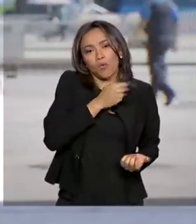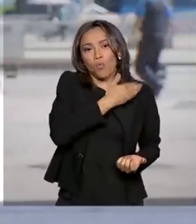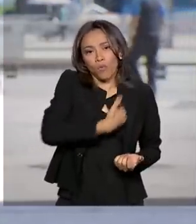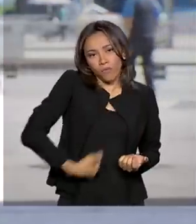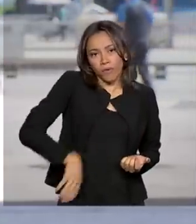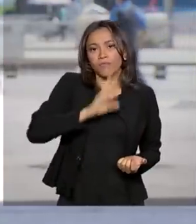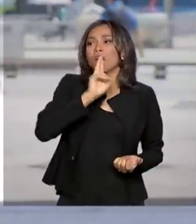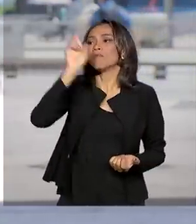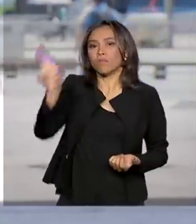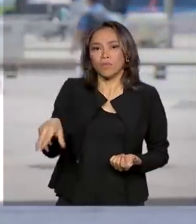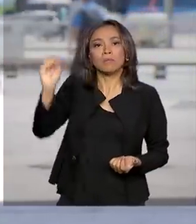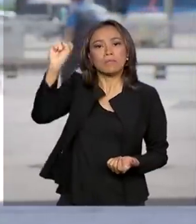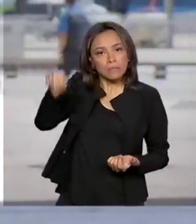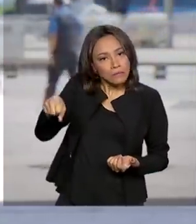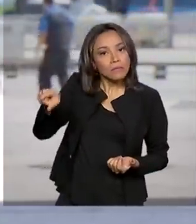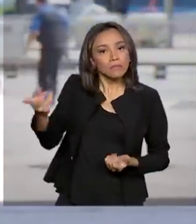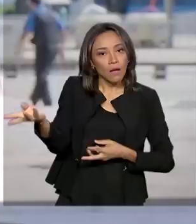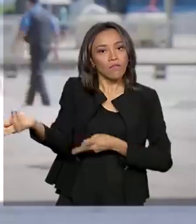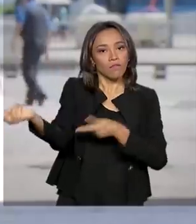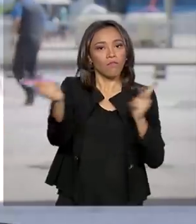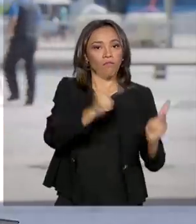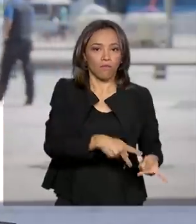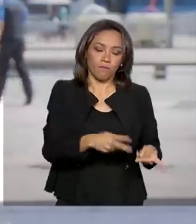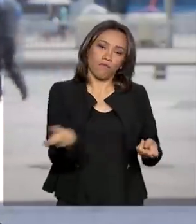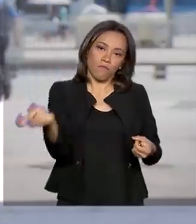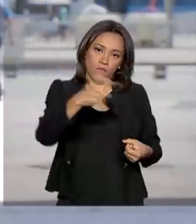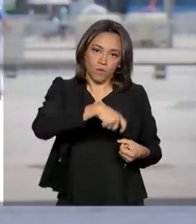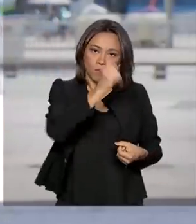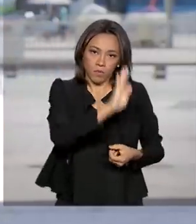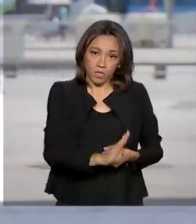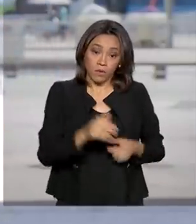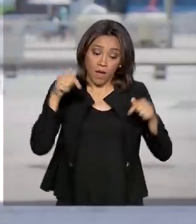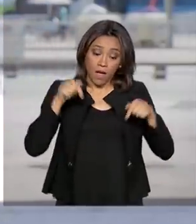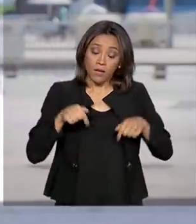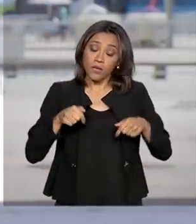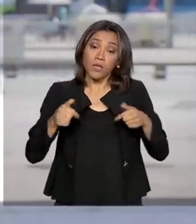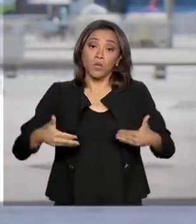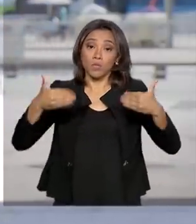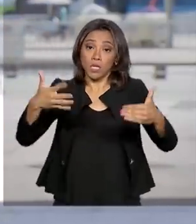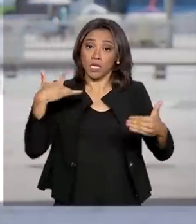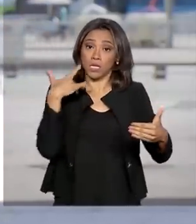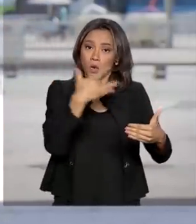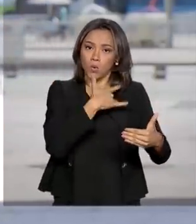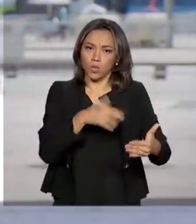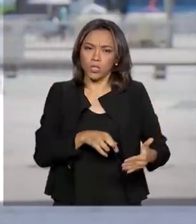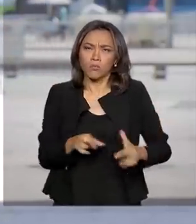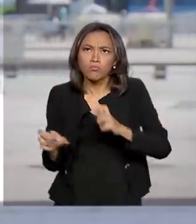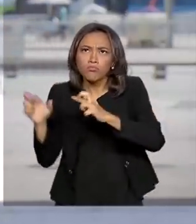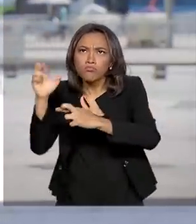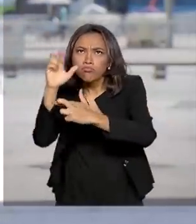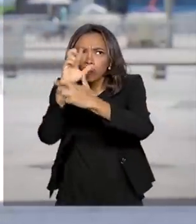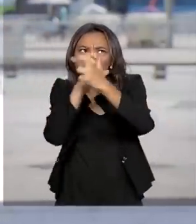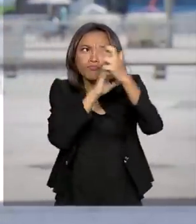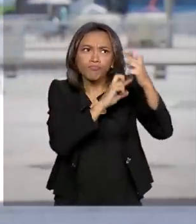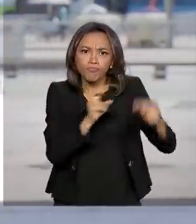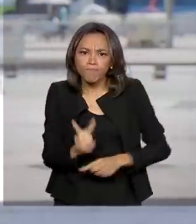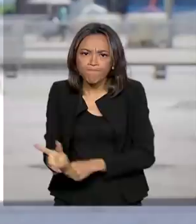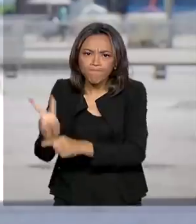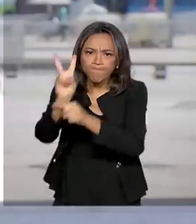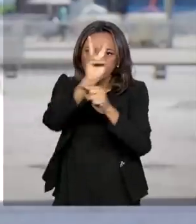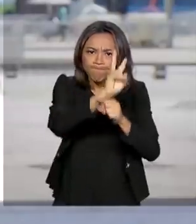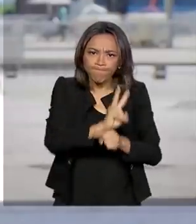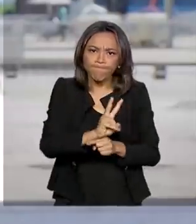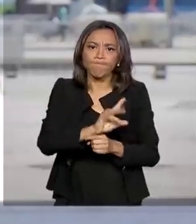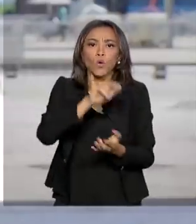positiva do governo brasileiro. Por aqui o Ministério da Saúde continua monitorando de perto o coronavírus e até o meio dia de